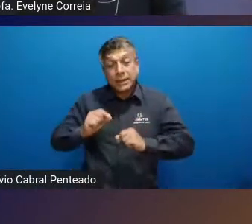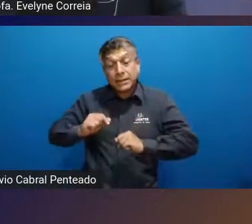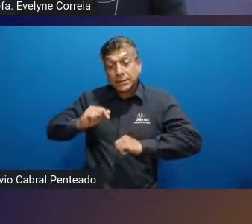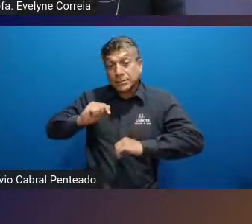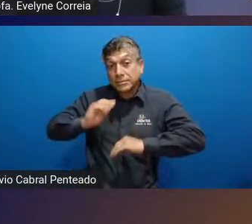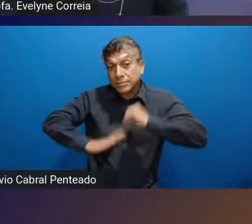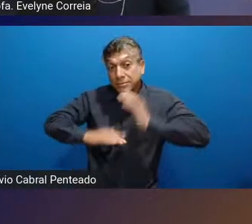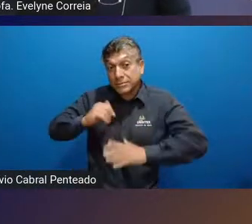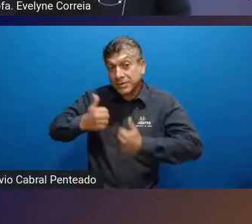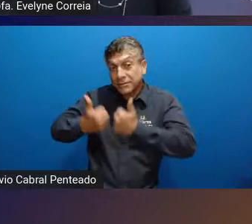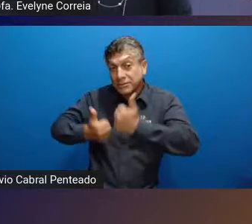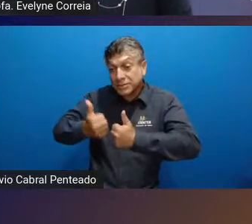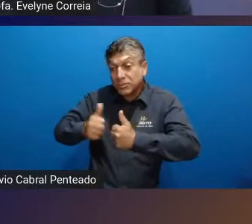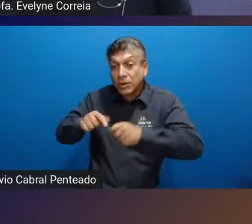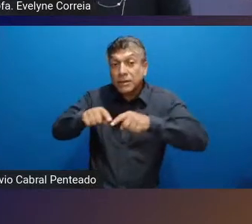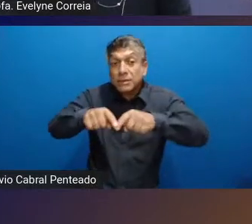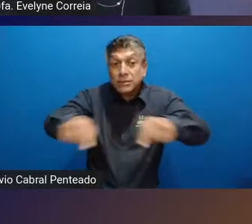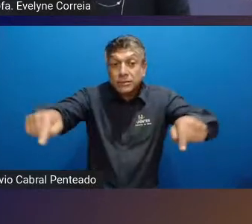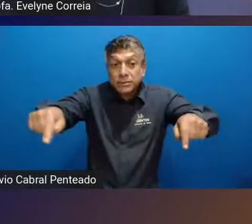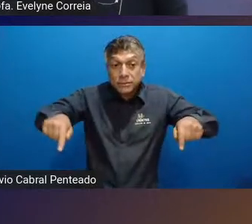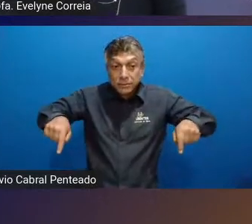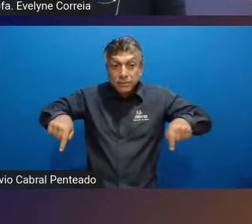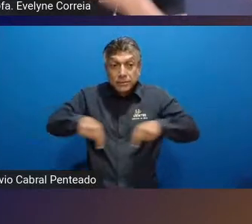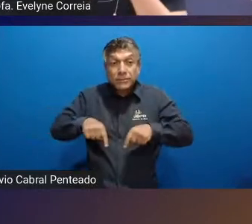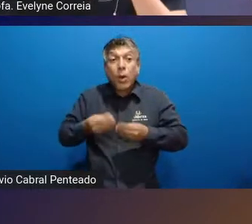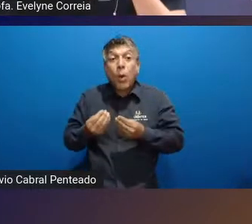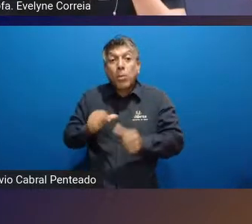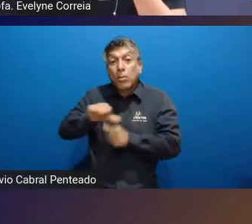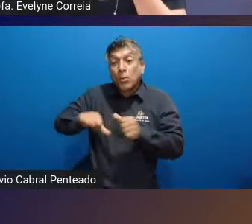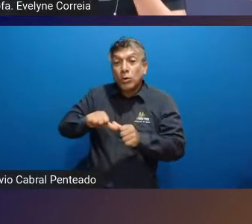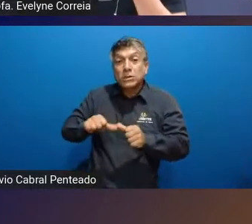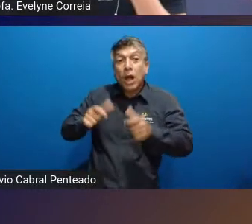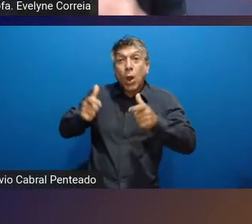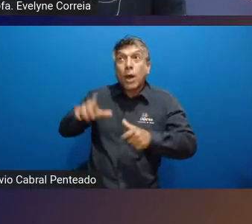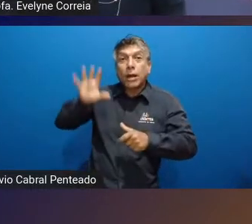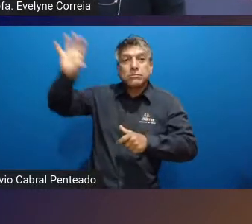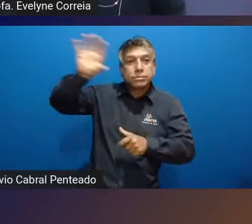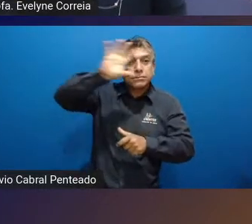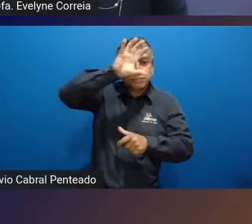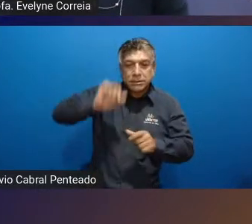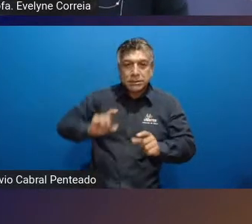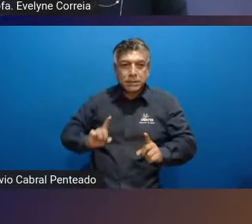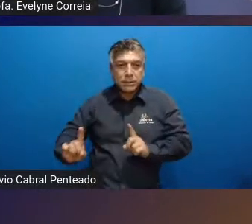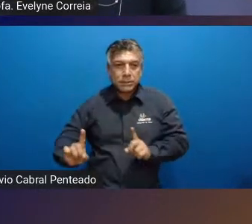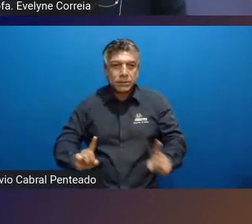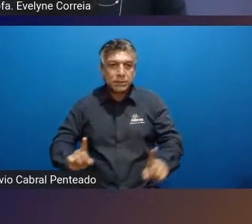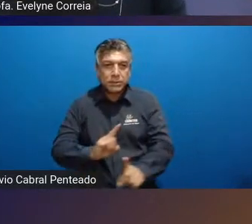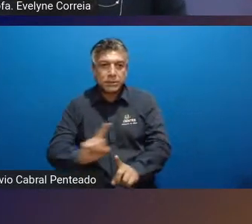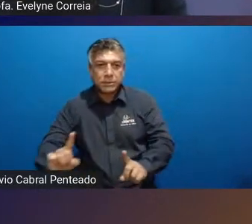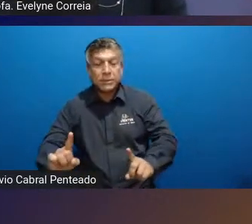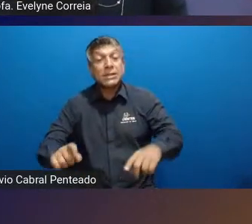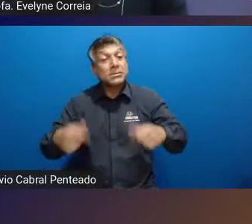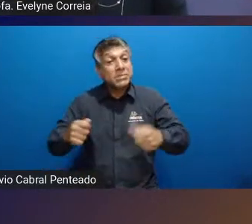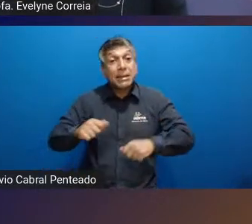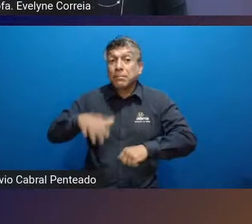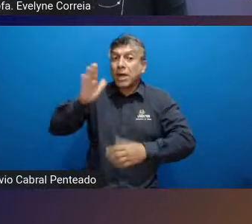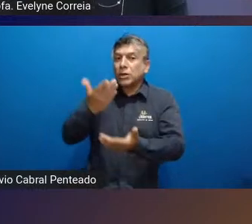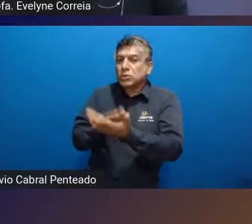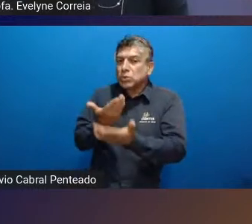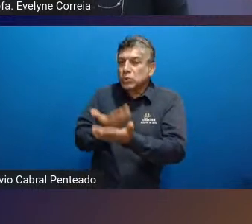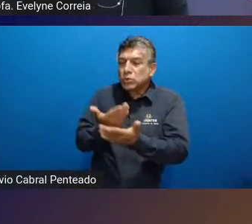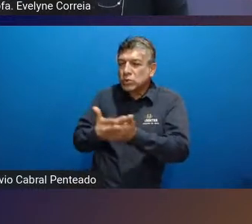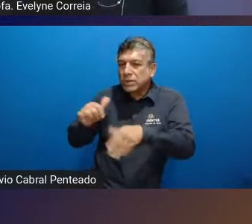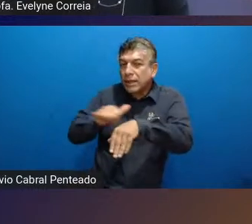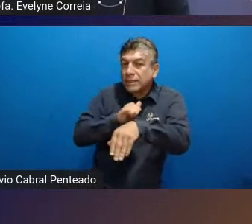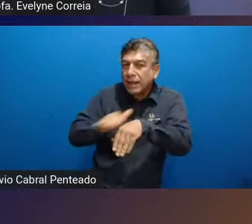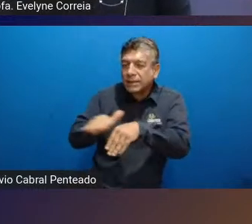então por isso que eu também vejo que há necessidade de mais estudos a respeito da tática